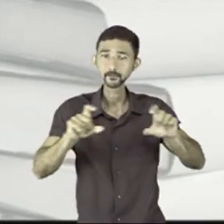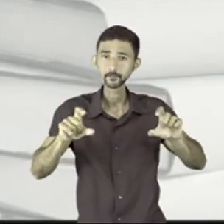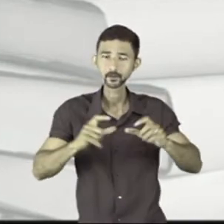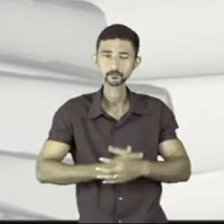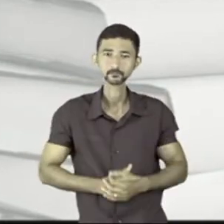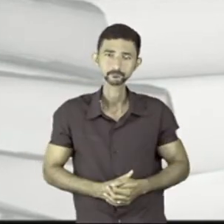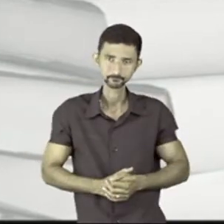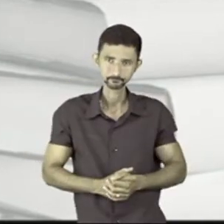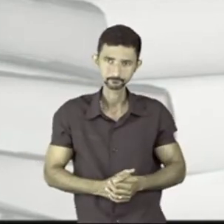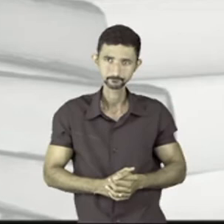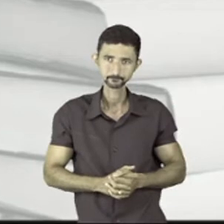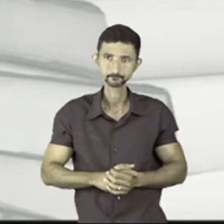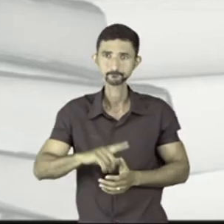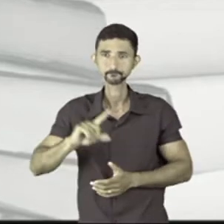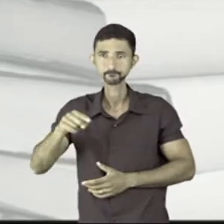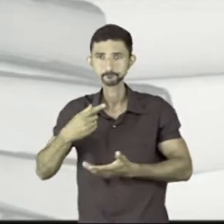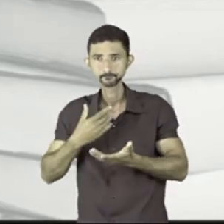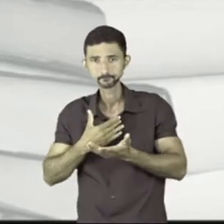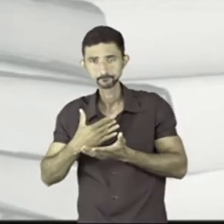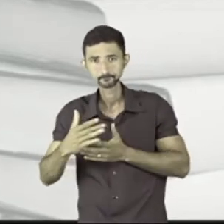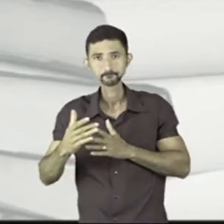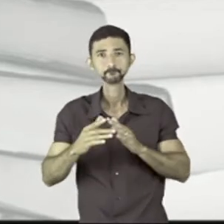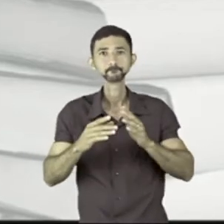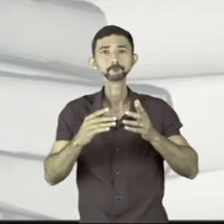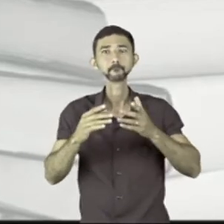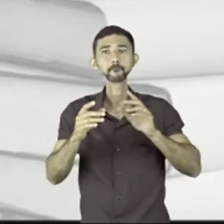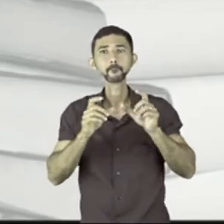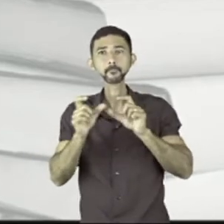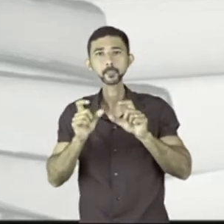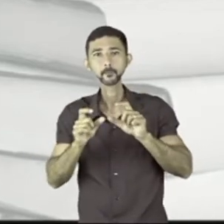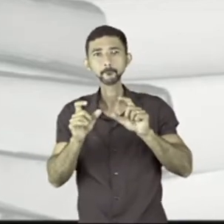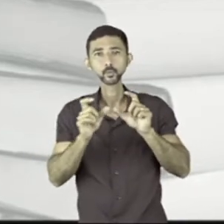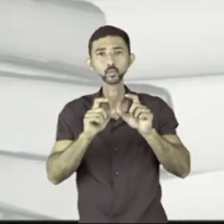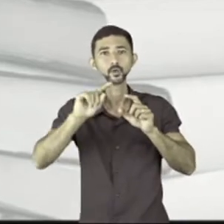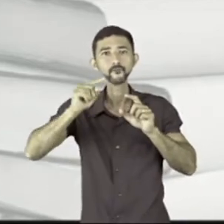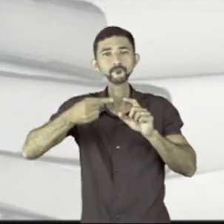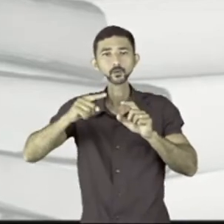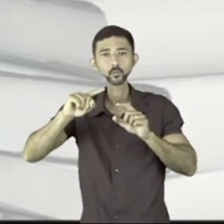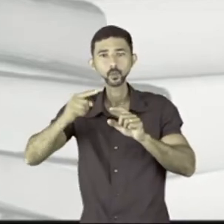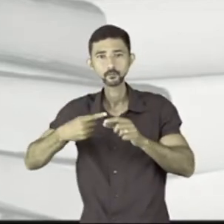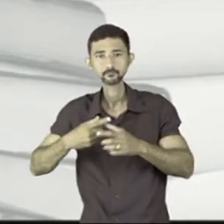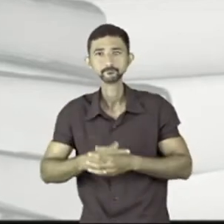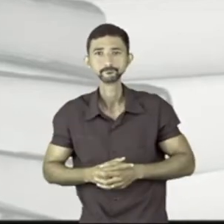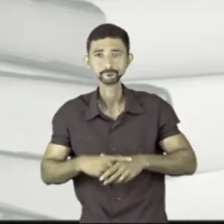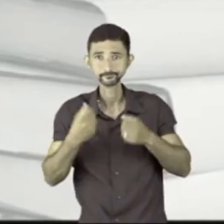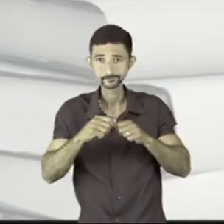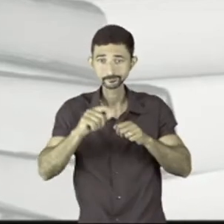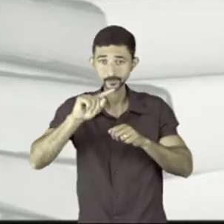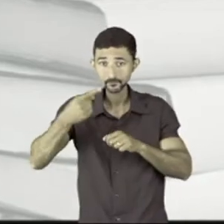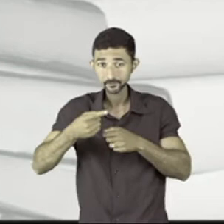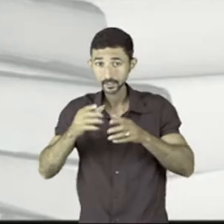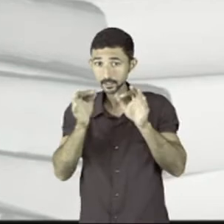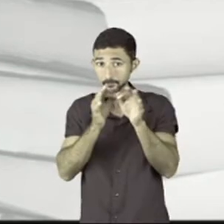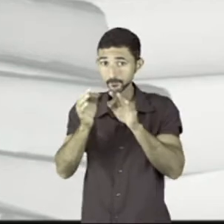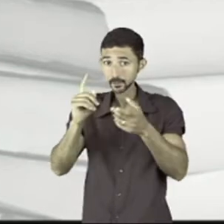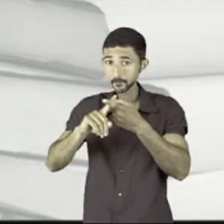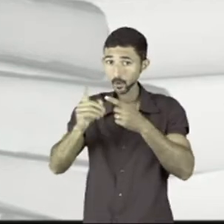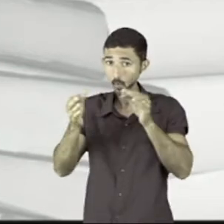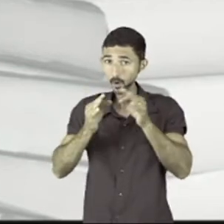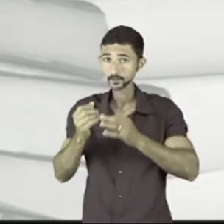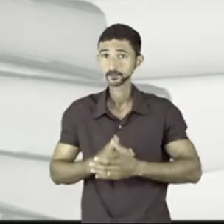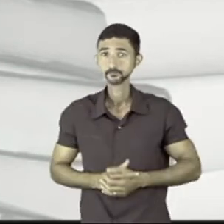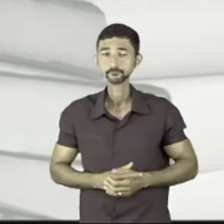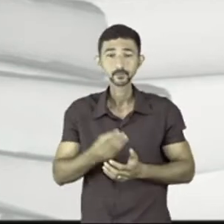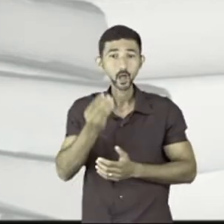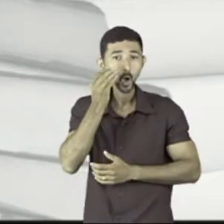Além desses pontos, eu tenho também aqui as vírgulas que são necessárias para que eu também organize esse 10.